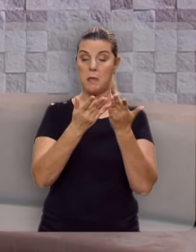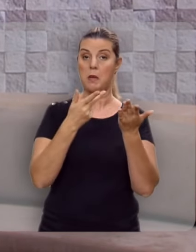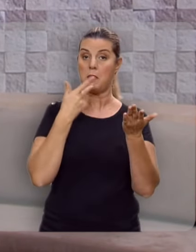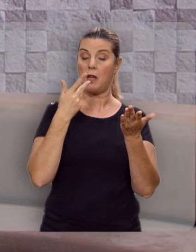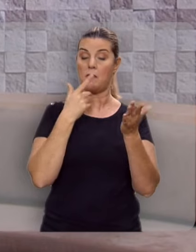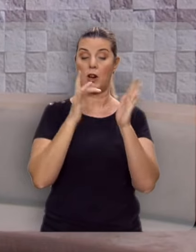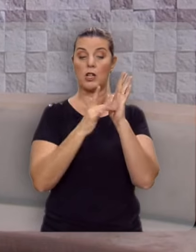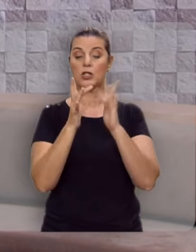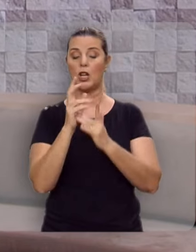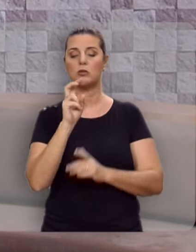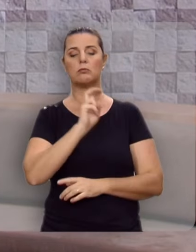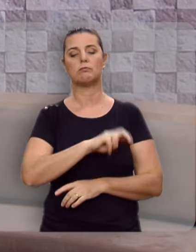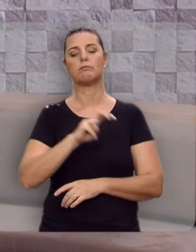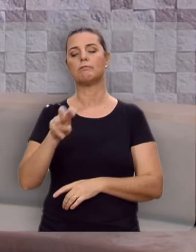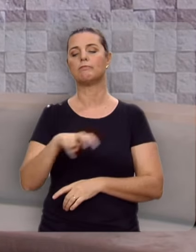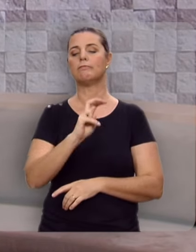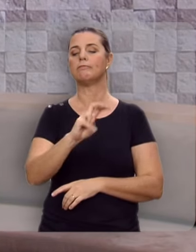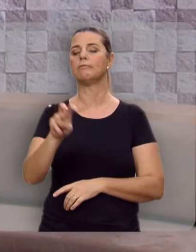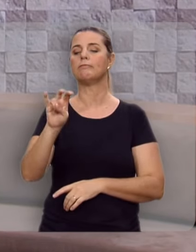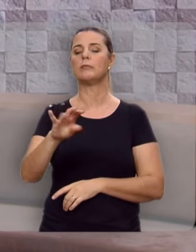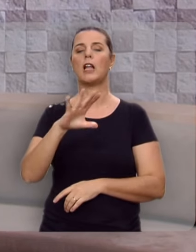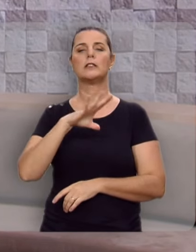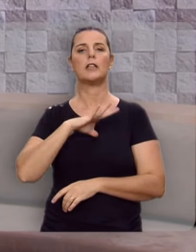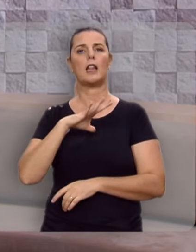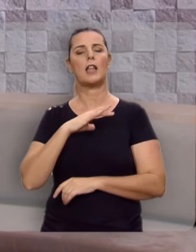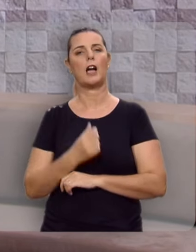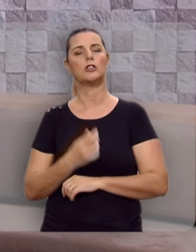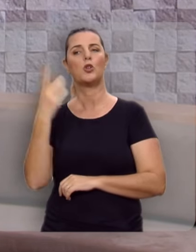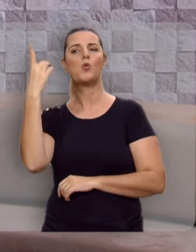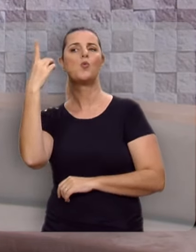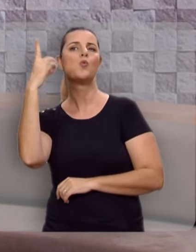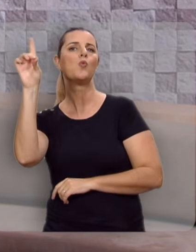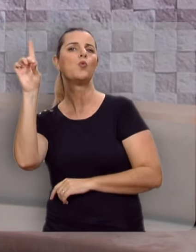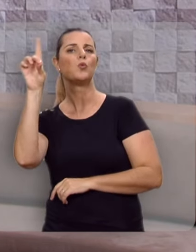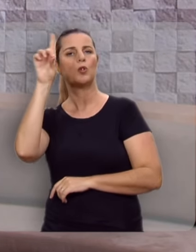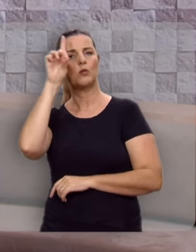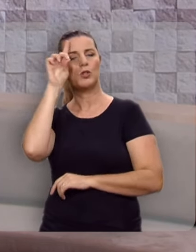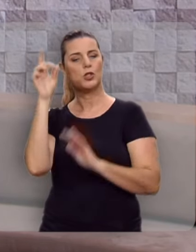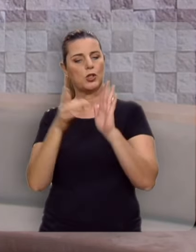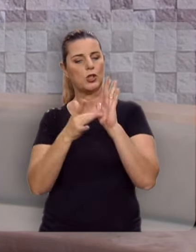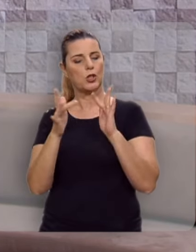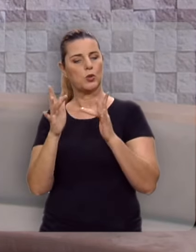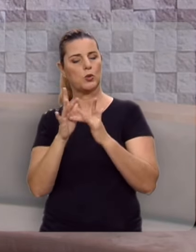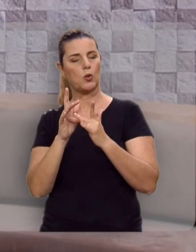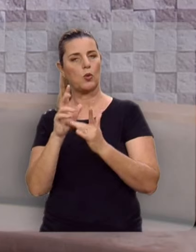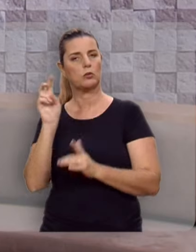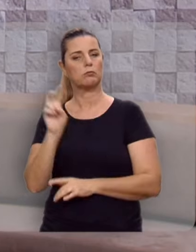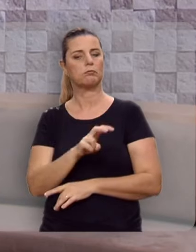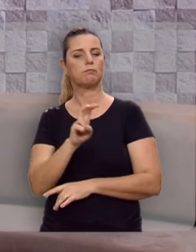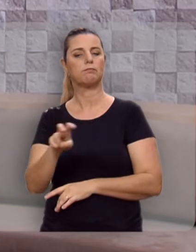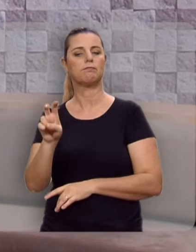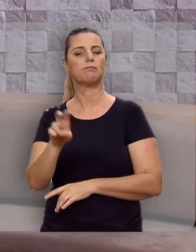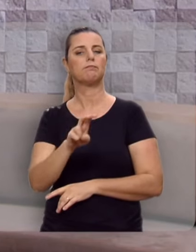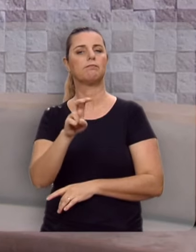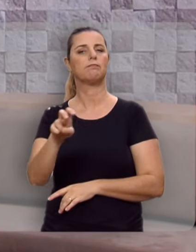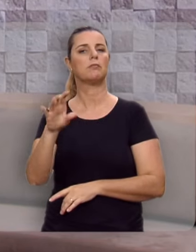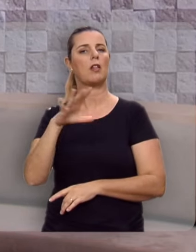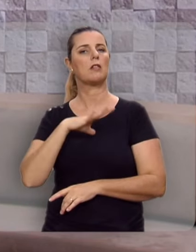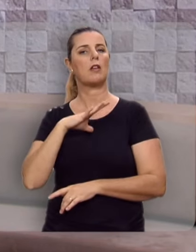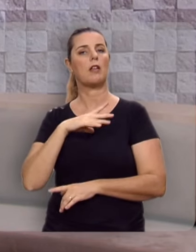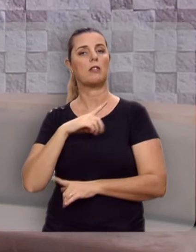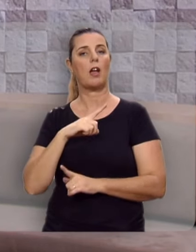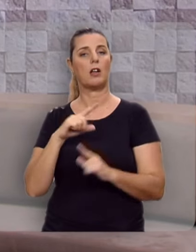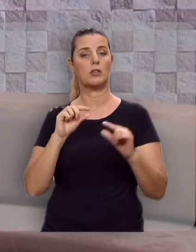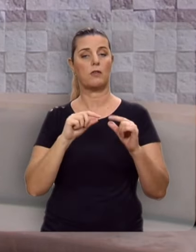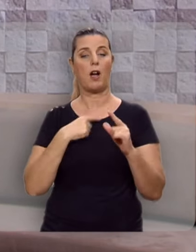passando por esta cidade. É a última vez que Jesus passará por Jericó. Ele está indo